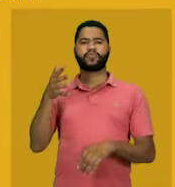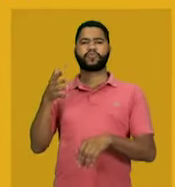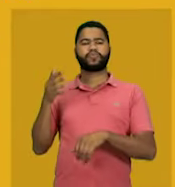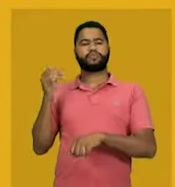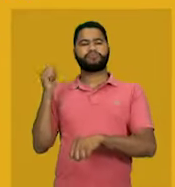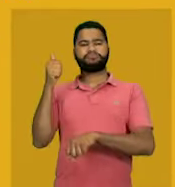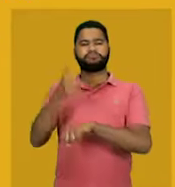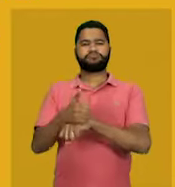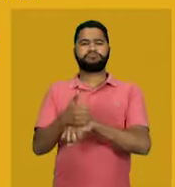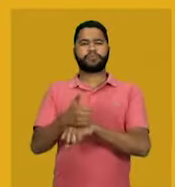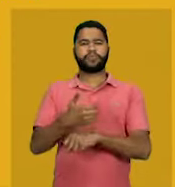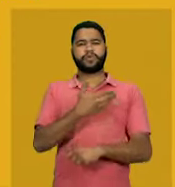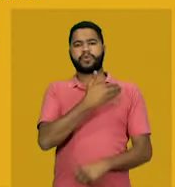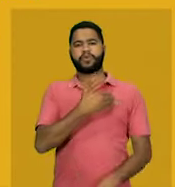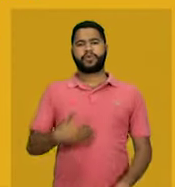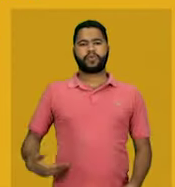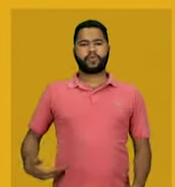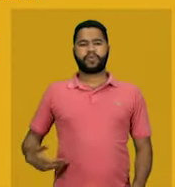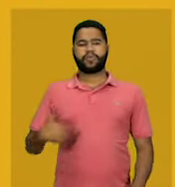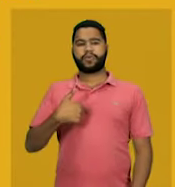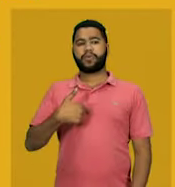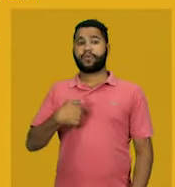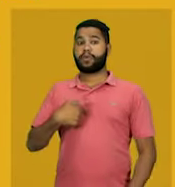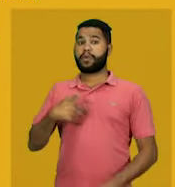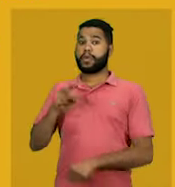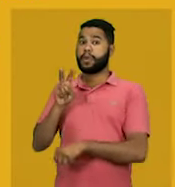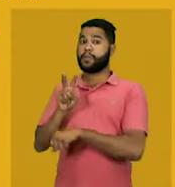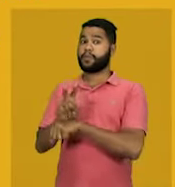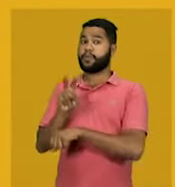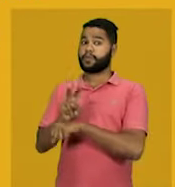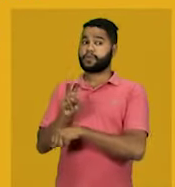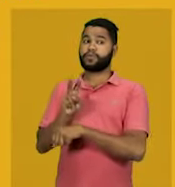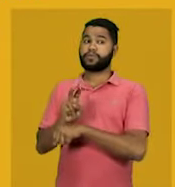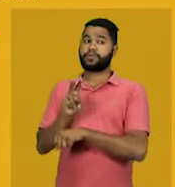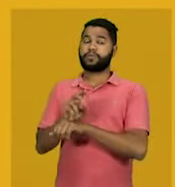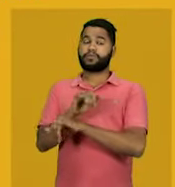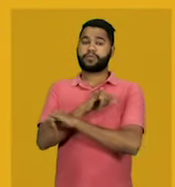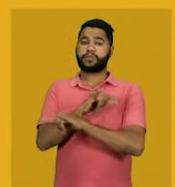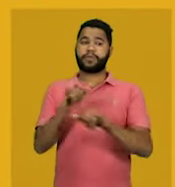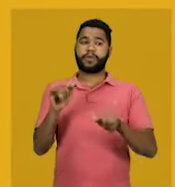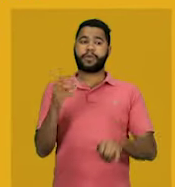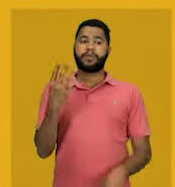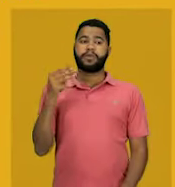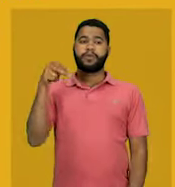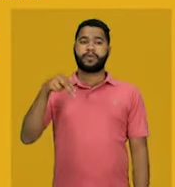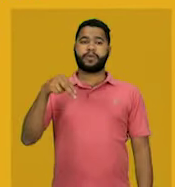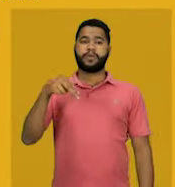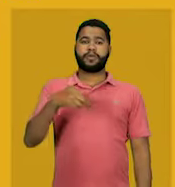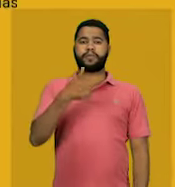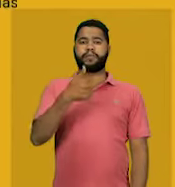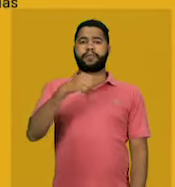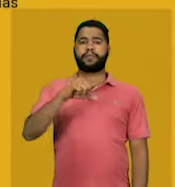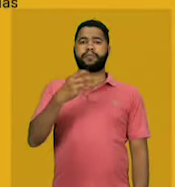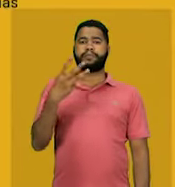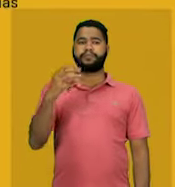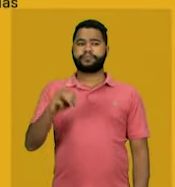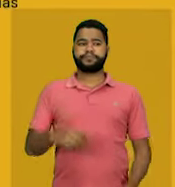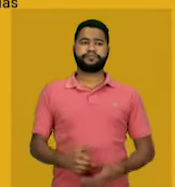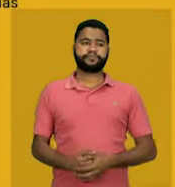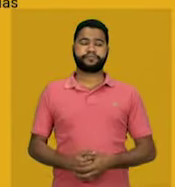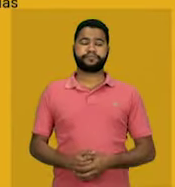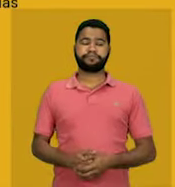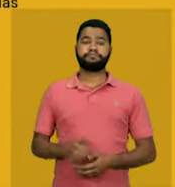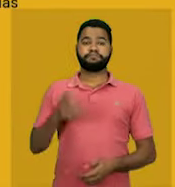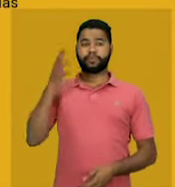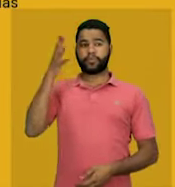Vargas como chefe do governo provisório pronunciado em 3 de novembro de 1930. Em seu